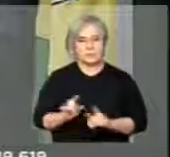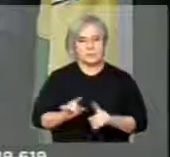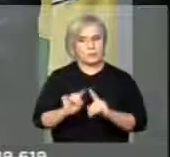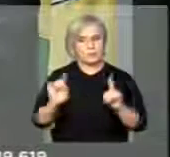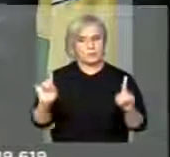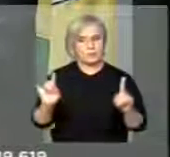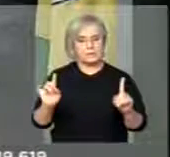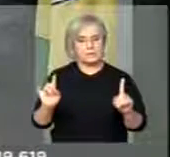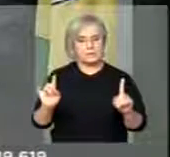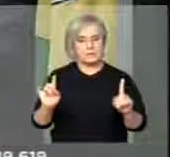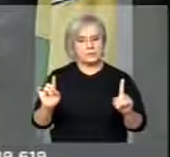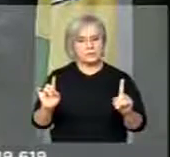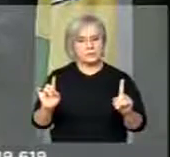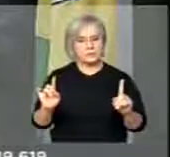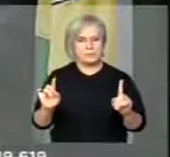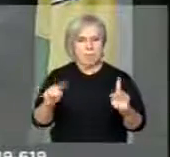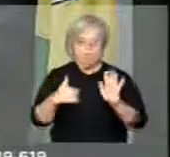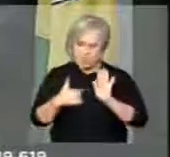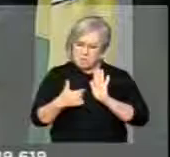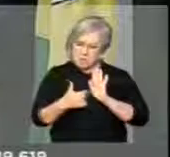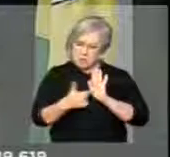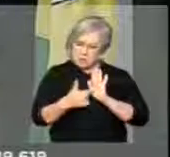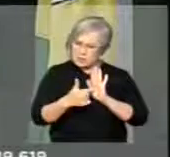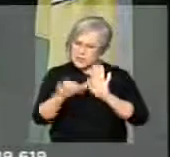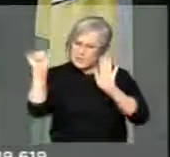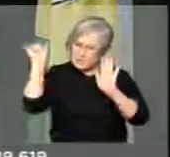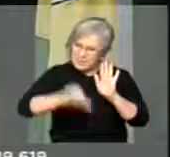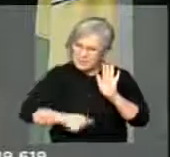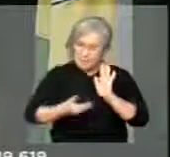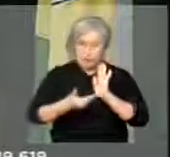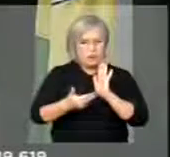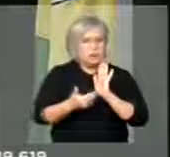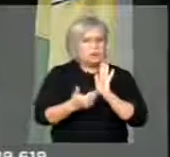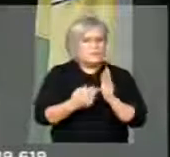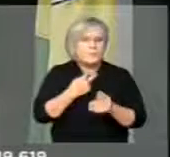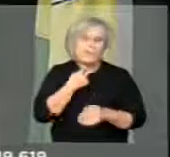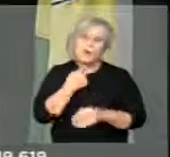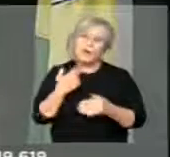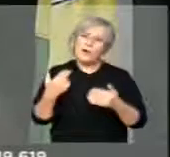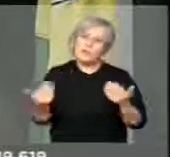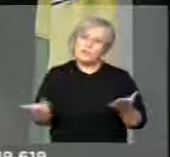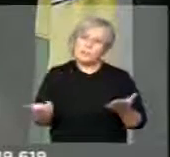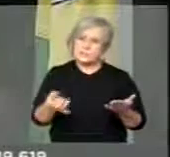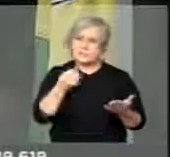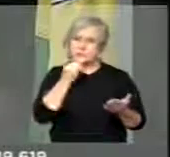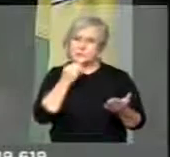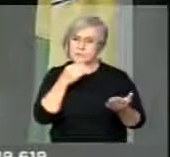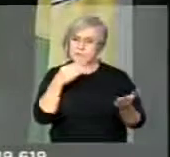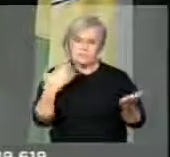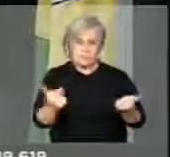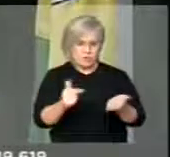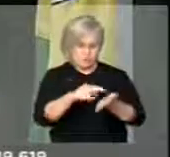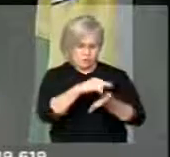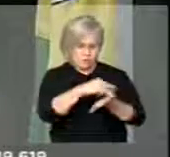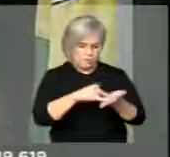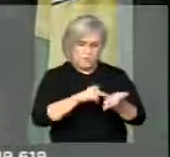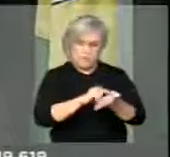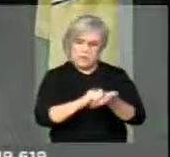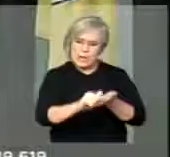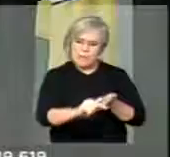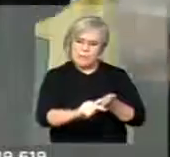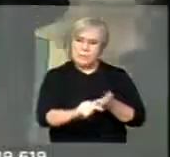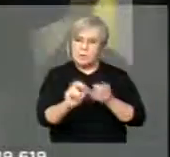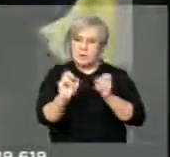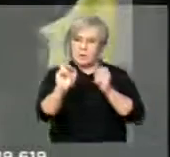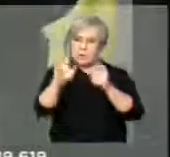nós não podemos expor mais essa casa. E aí é o que a gente fala de a ficha limpa. Ficha limpa, é tudo bem que ninguém